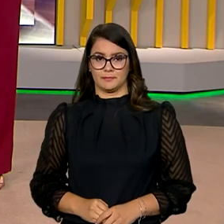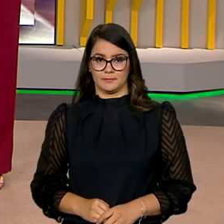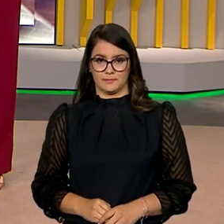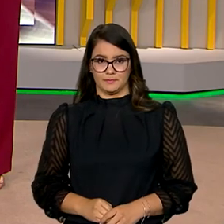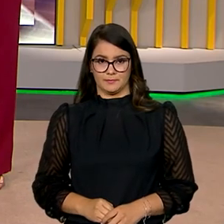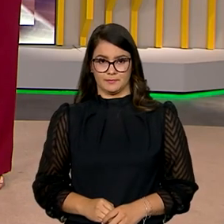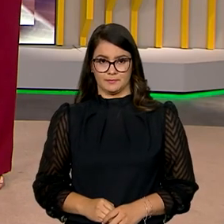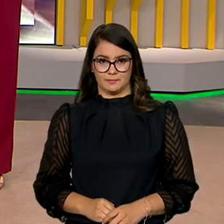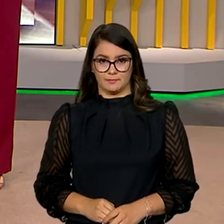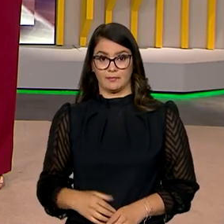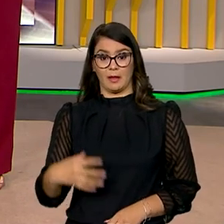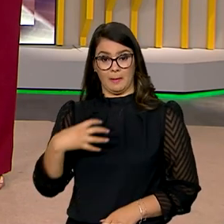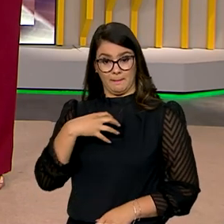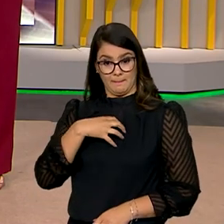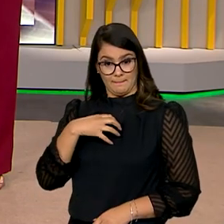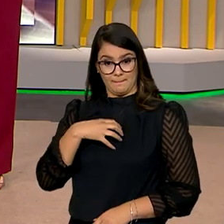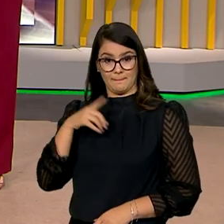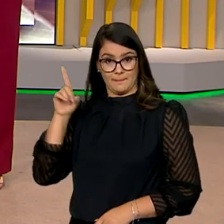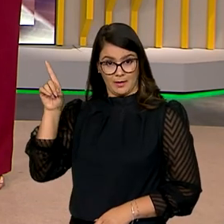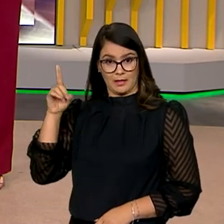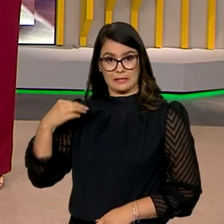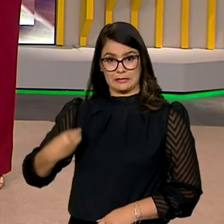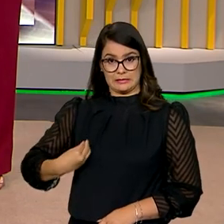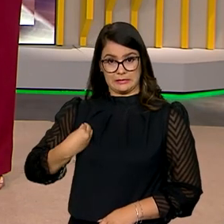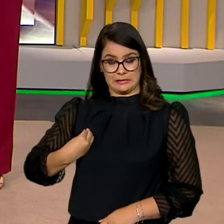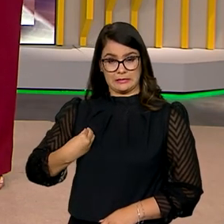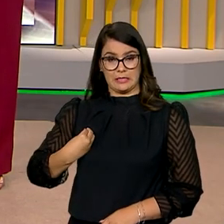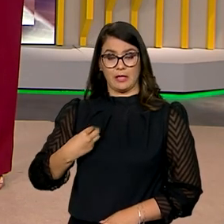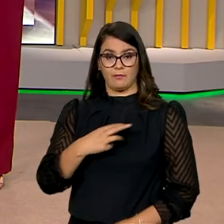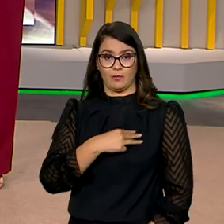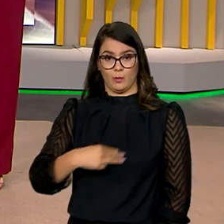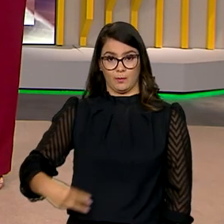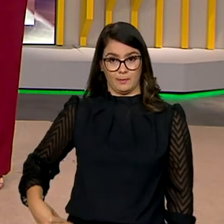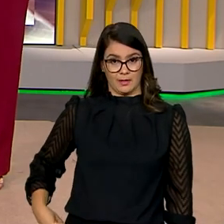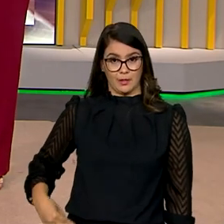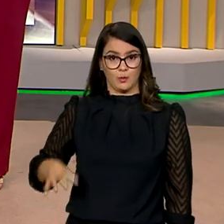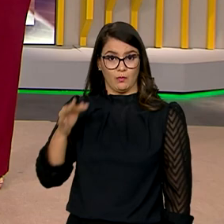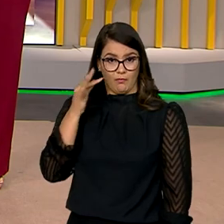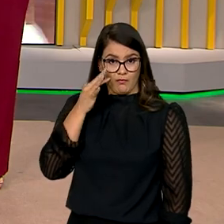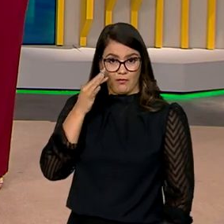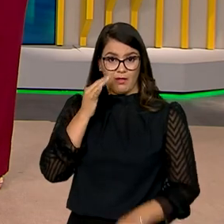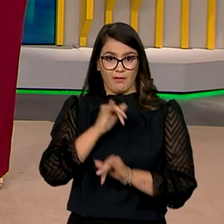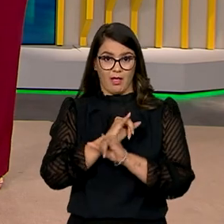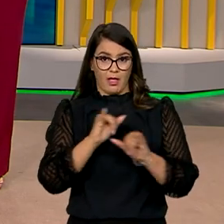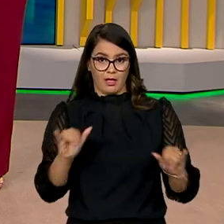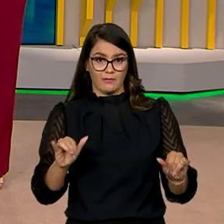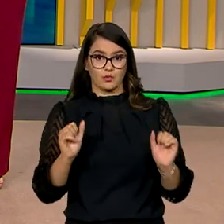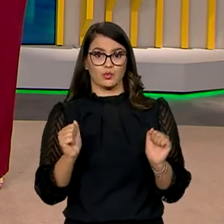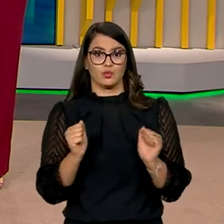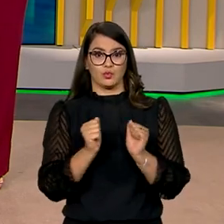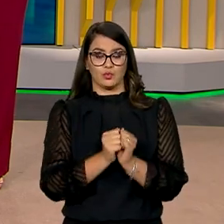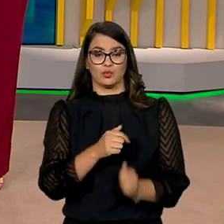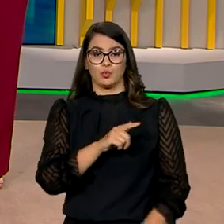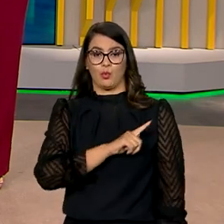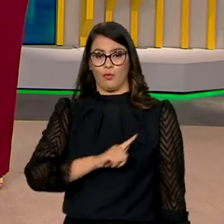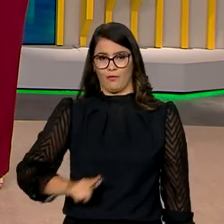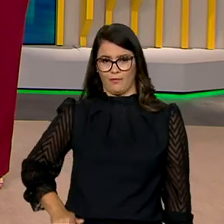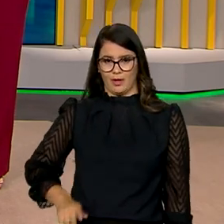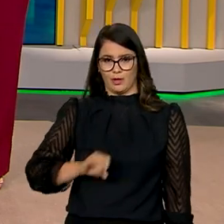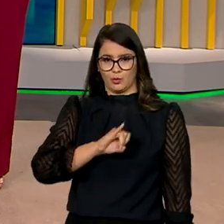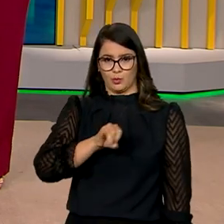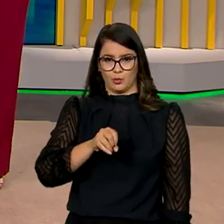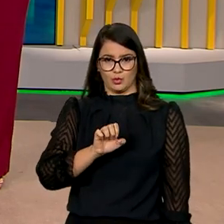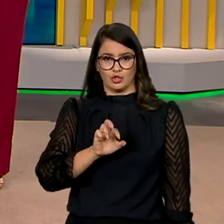E ainda na Bahia, onde esteve hoje, o ministro Flávio Dino anunciou em parceria com o governador Jerônimo Rodrigues